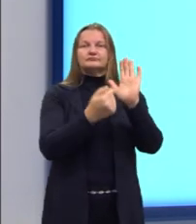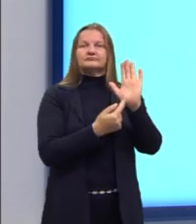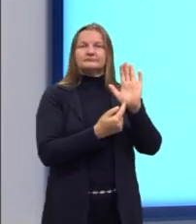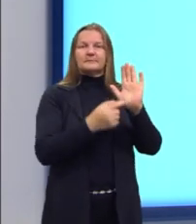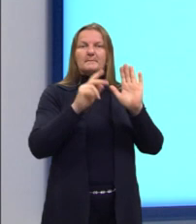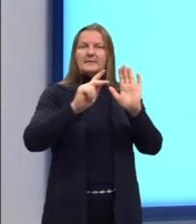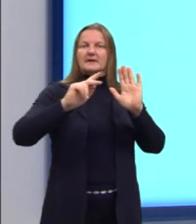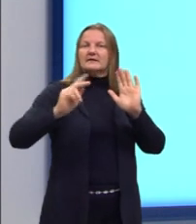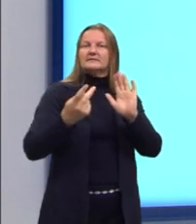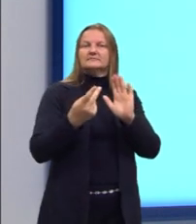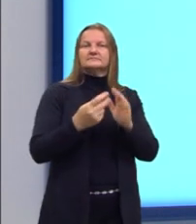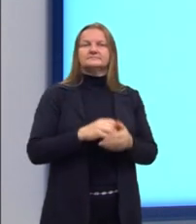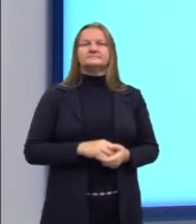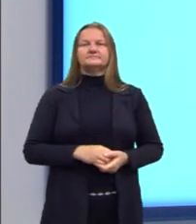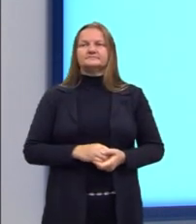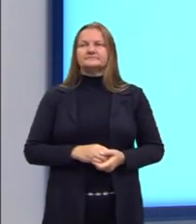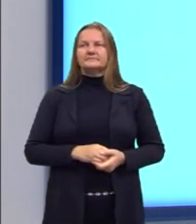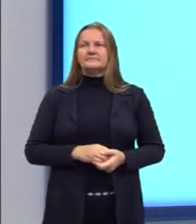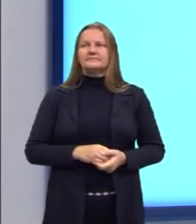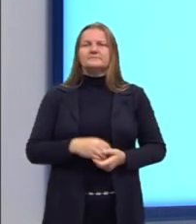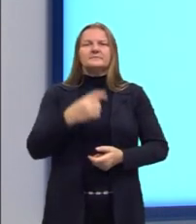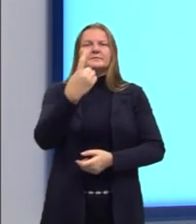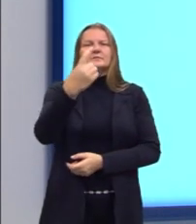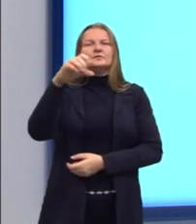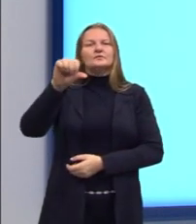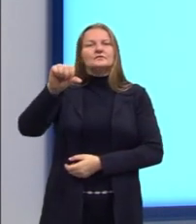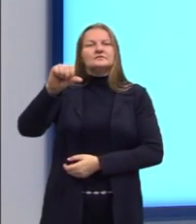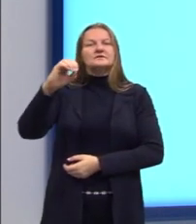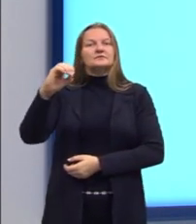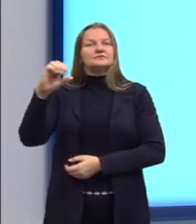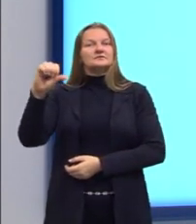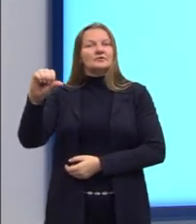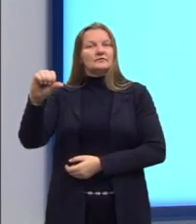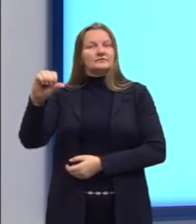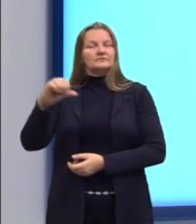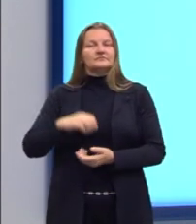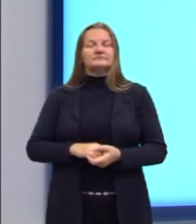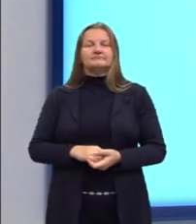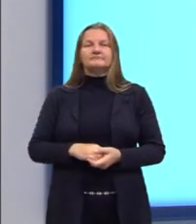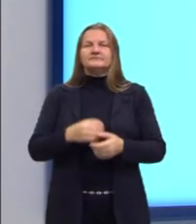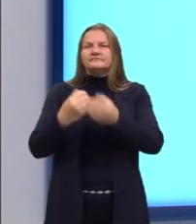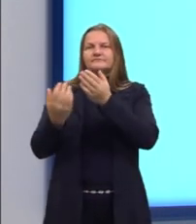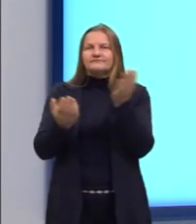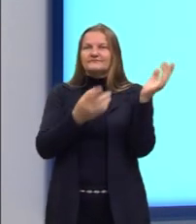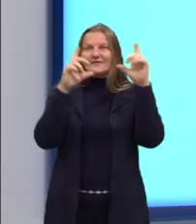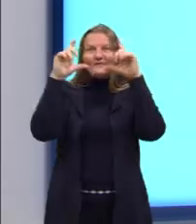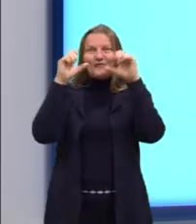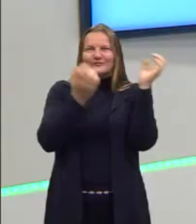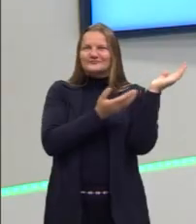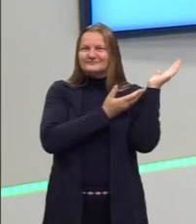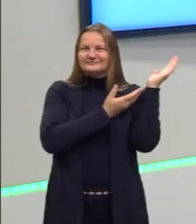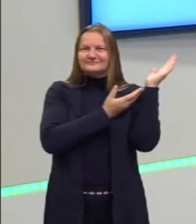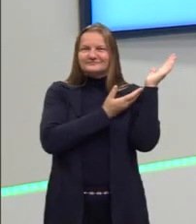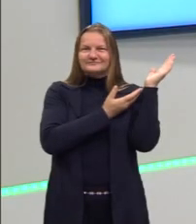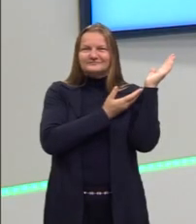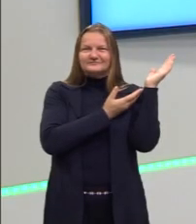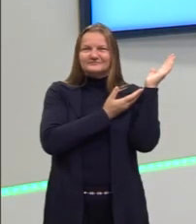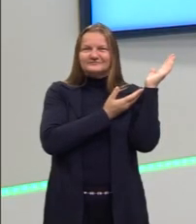Sorensore 100. Lá em 1909, aqui eu trouxe a imagem deste bioquímico.